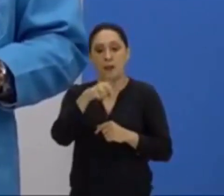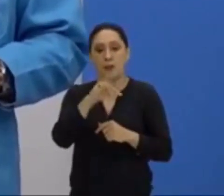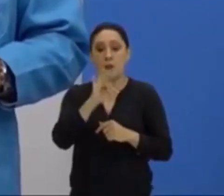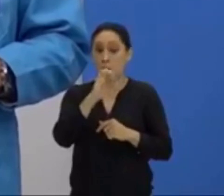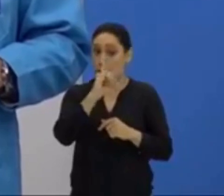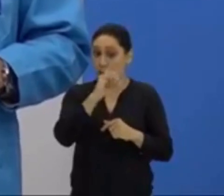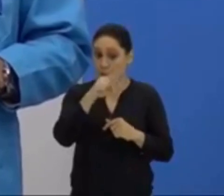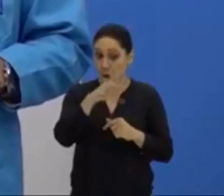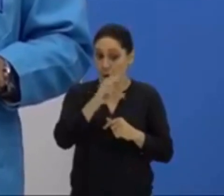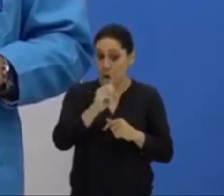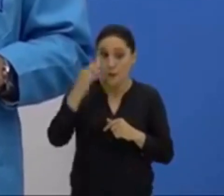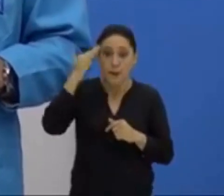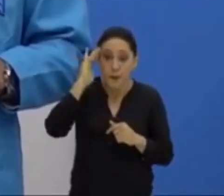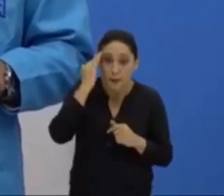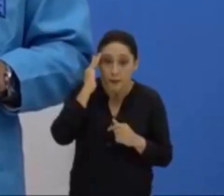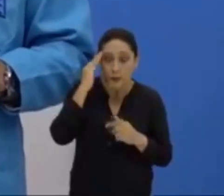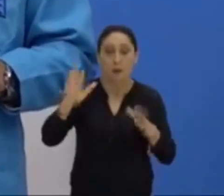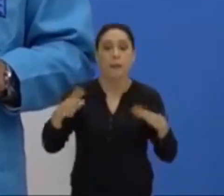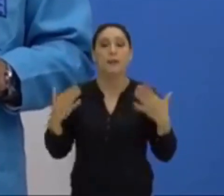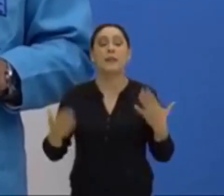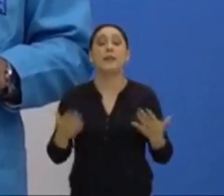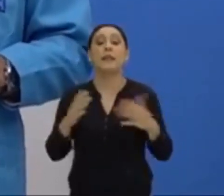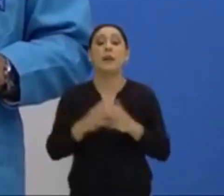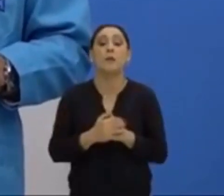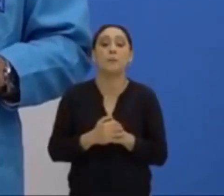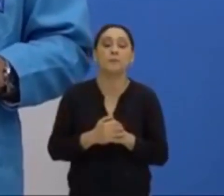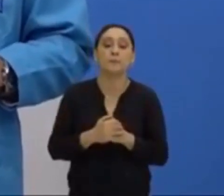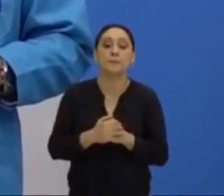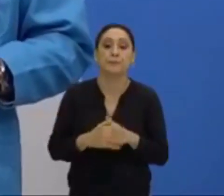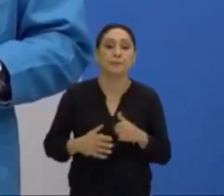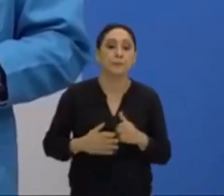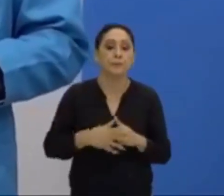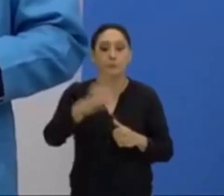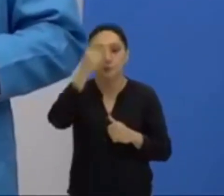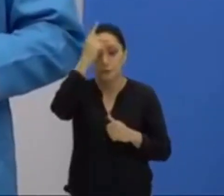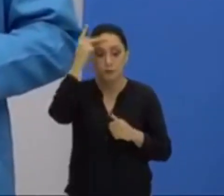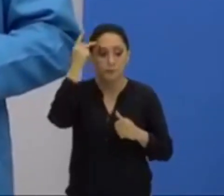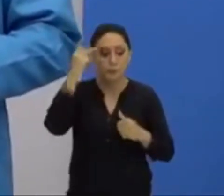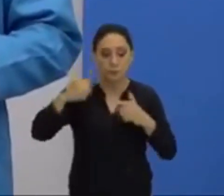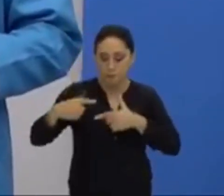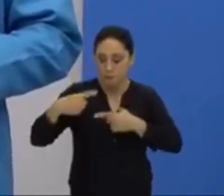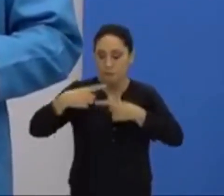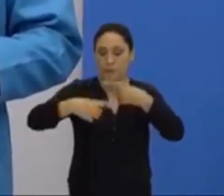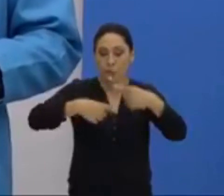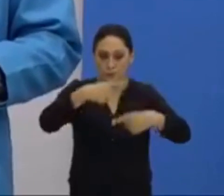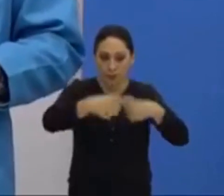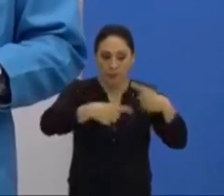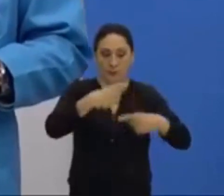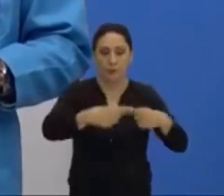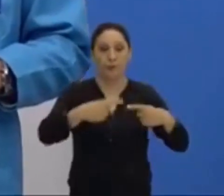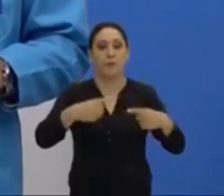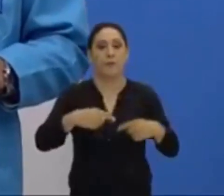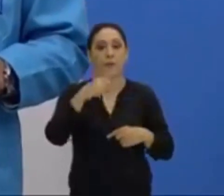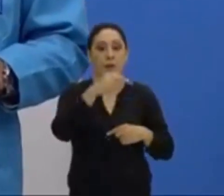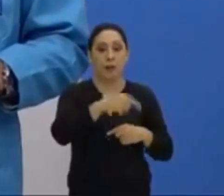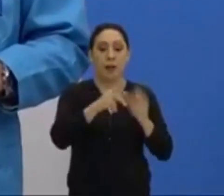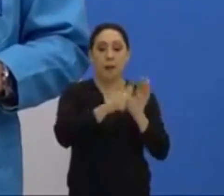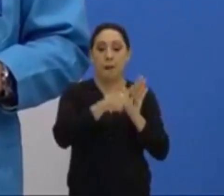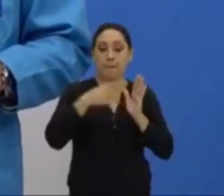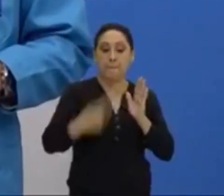entendido? Então vejam só. De certa forma, os palestinos descendem diretamente dos